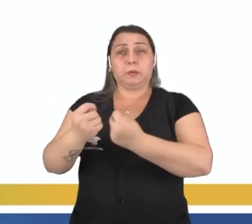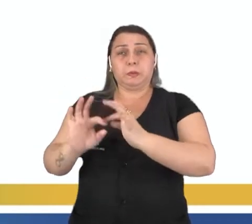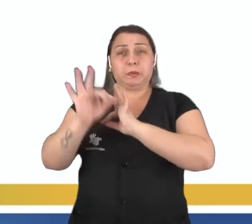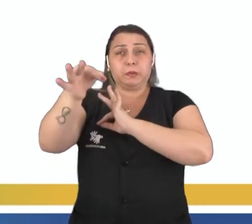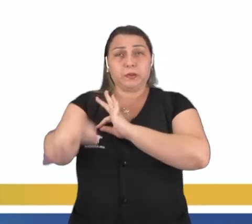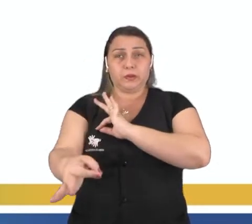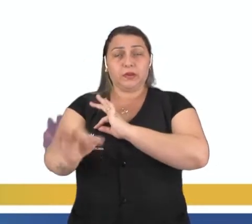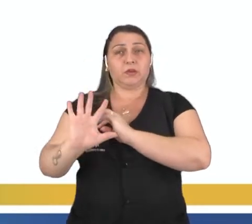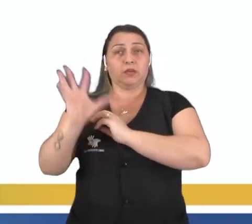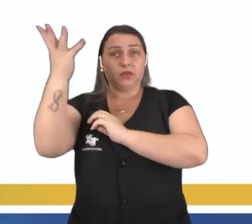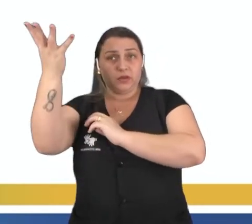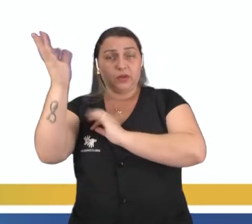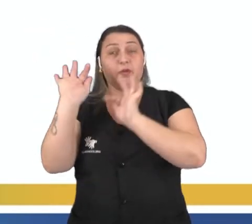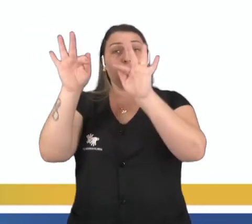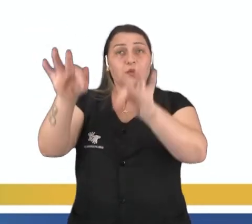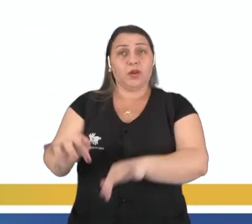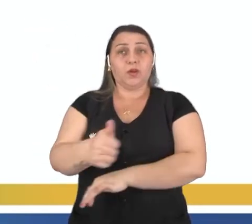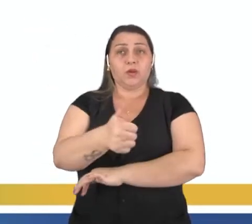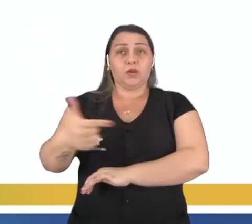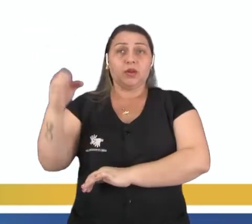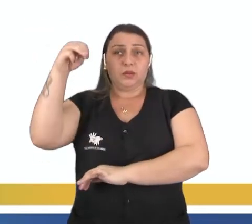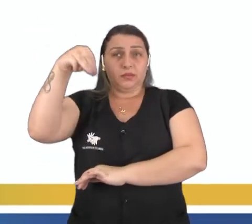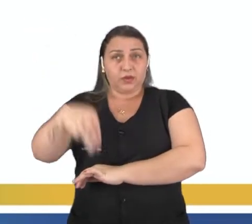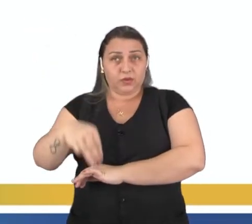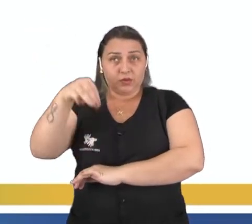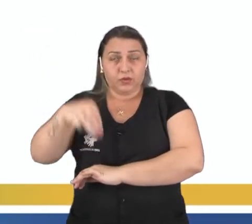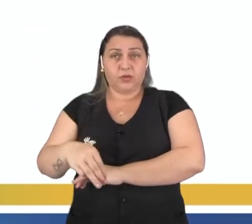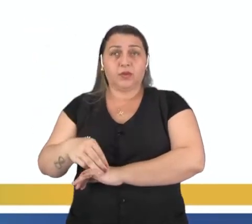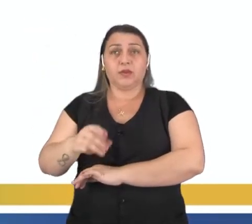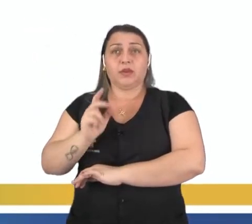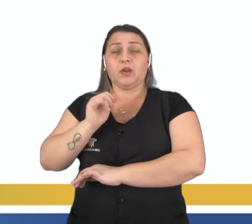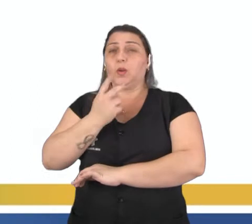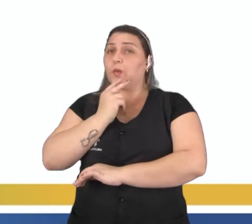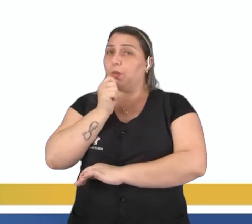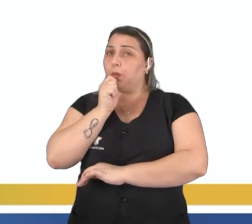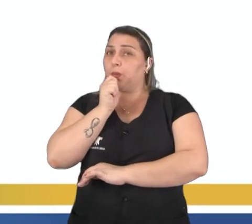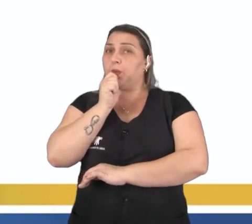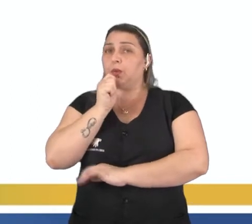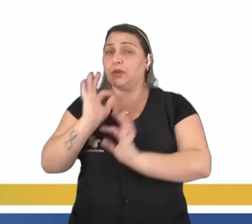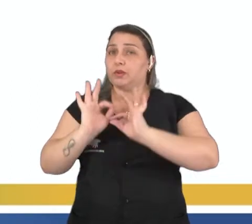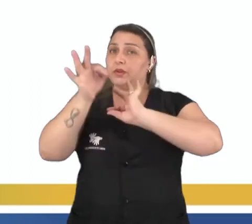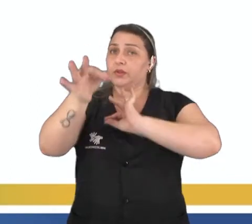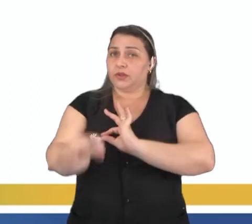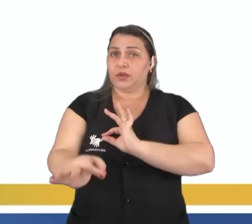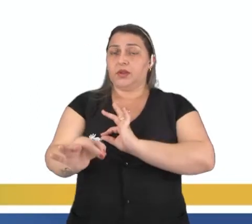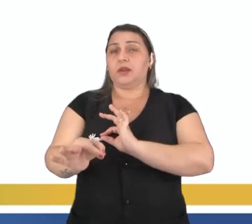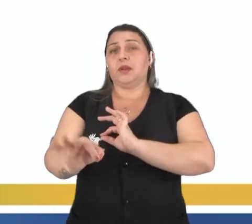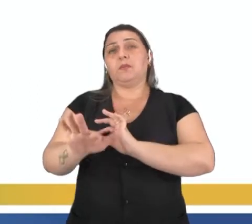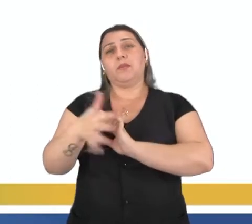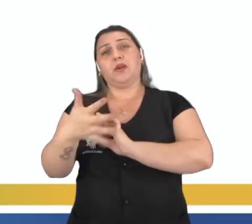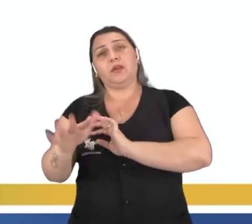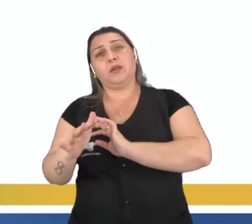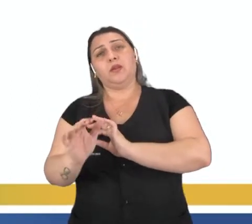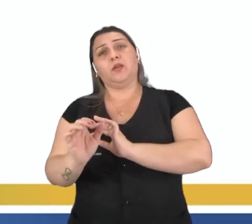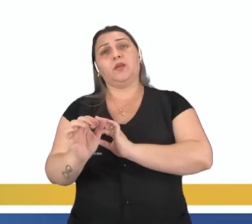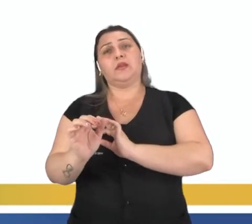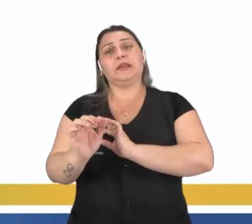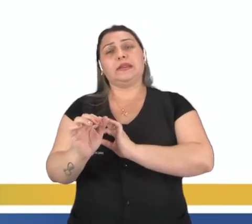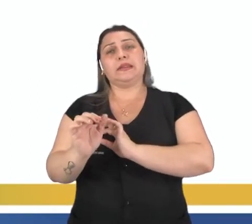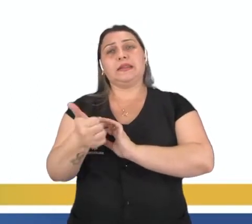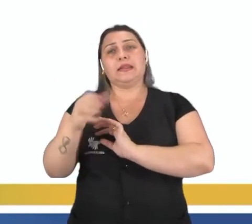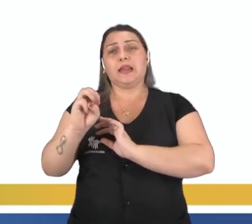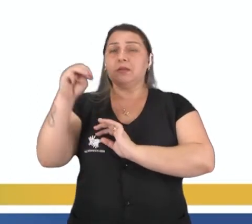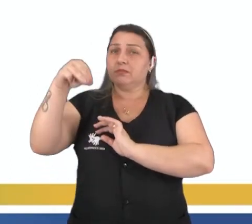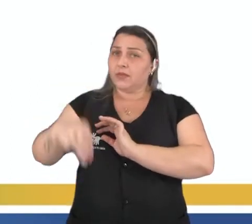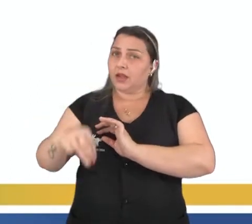percorrida. Ao final dos 12 minutos, o instrutor apita. As distâncias, com aproximação dos últimos 10 metros